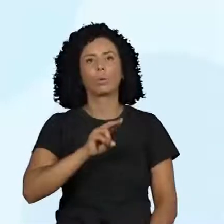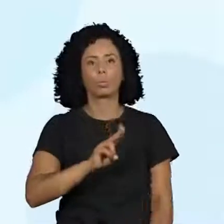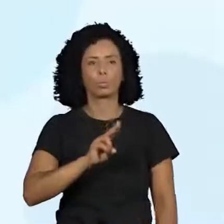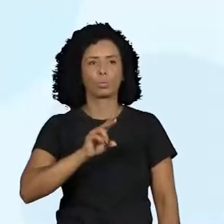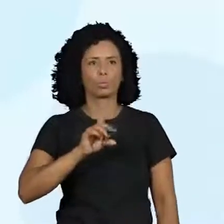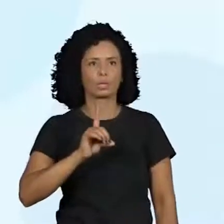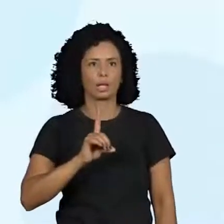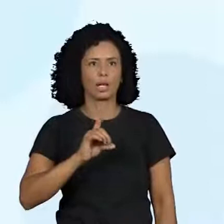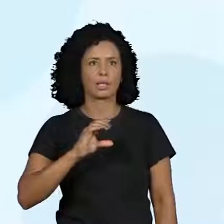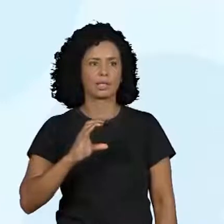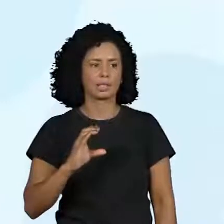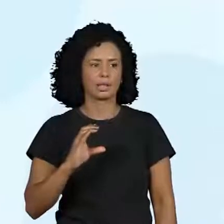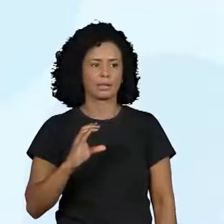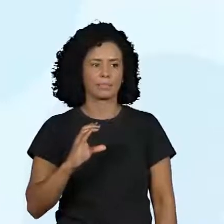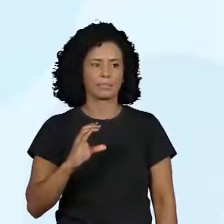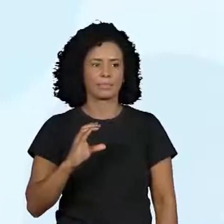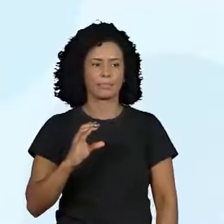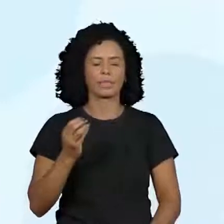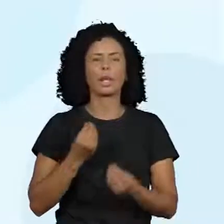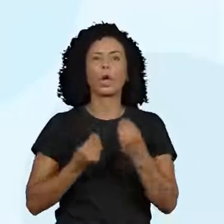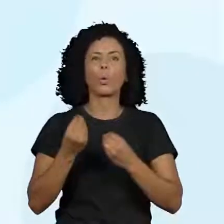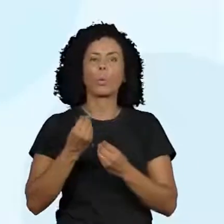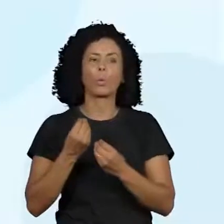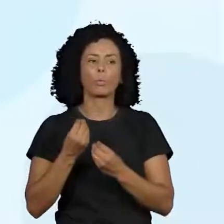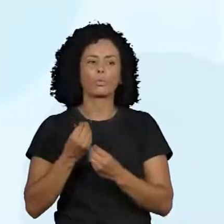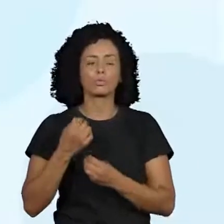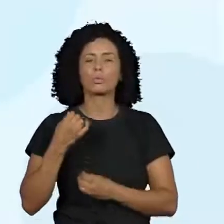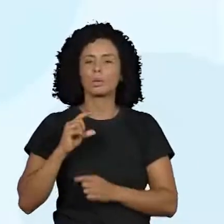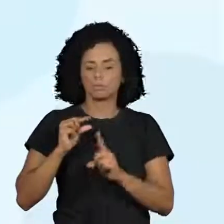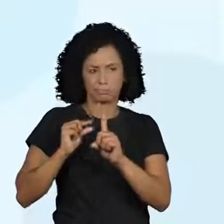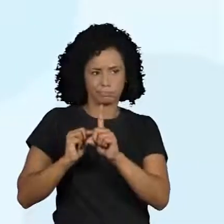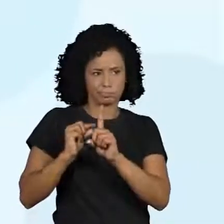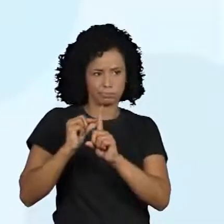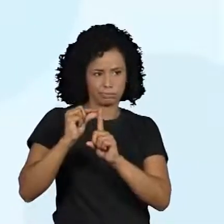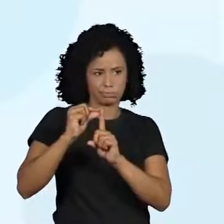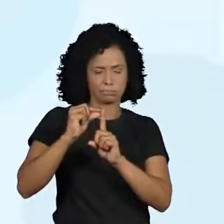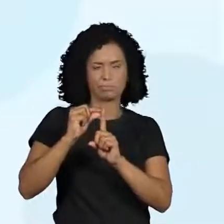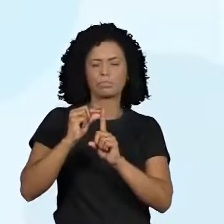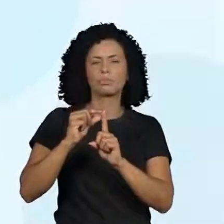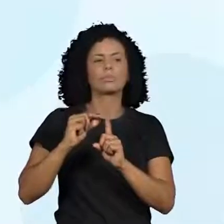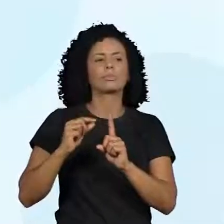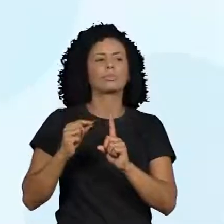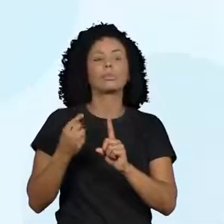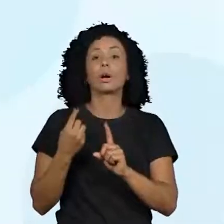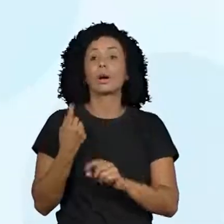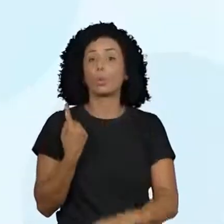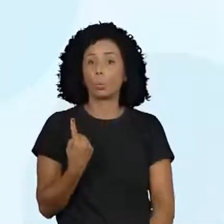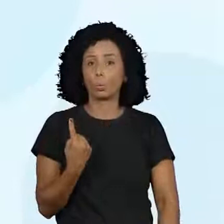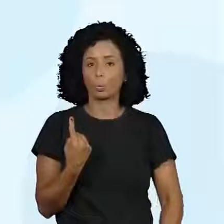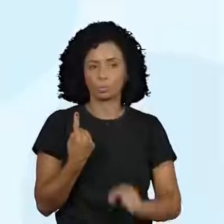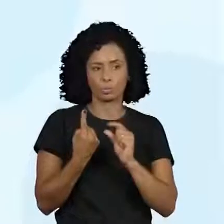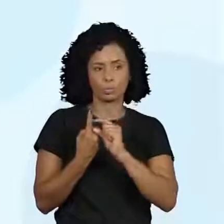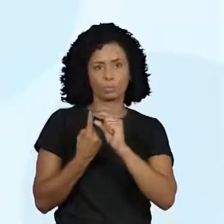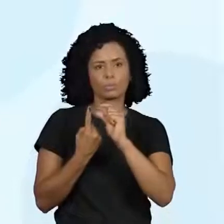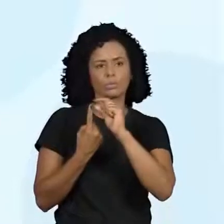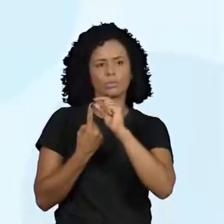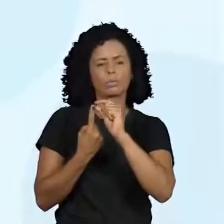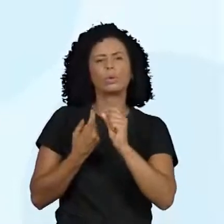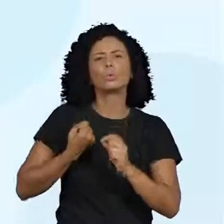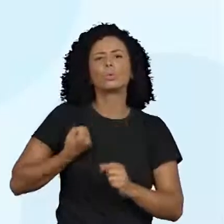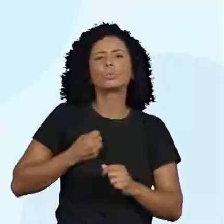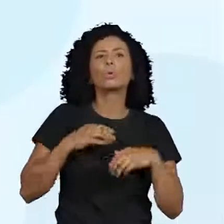dezena de milhar. E se eu abrir esse número, que é o 27.124, vocês